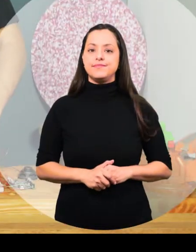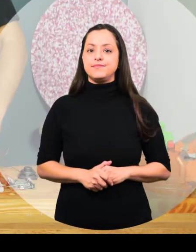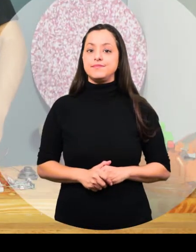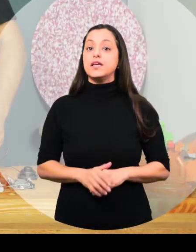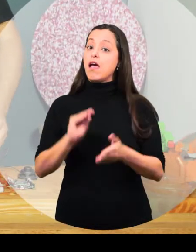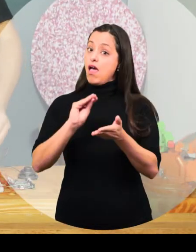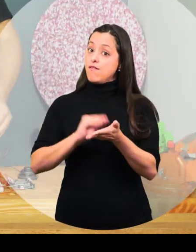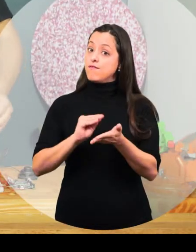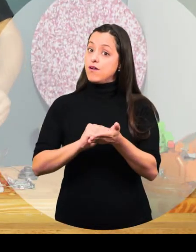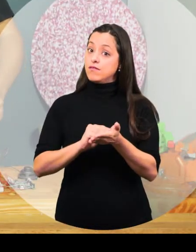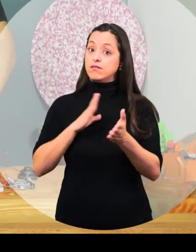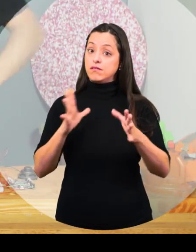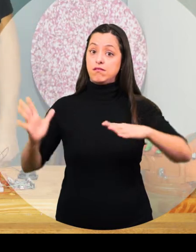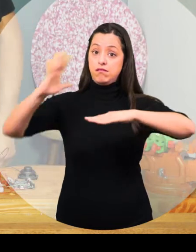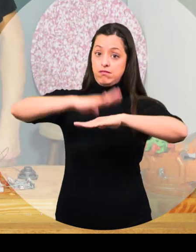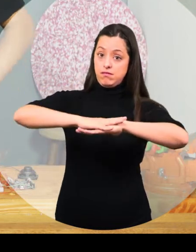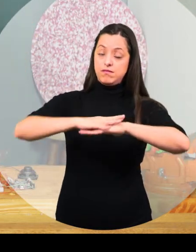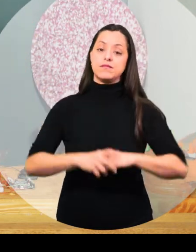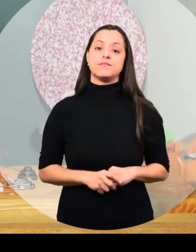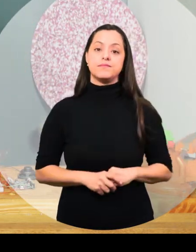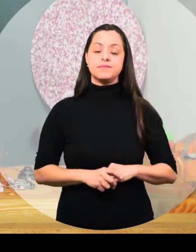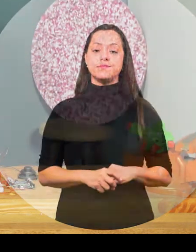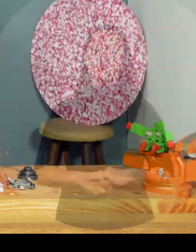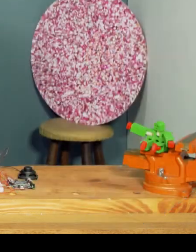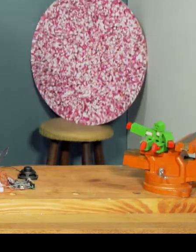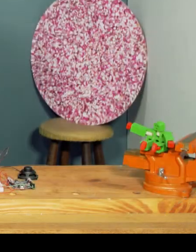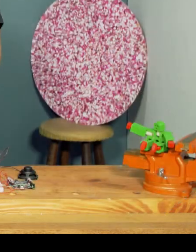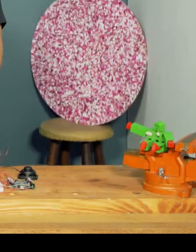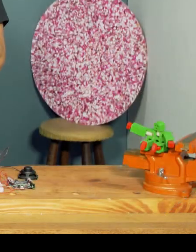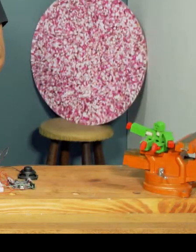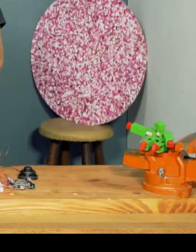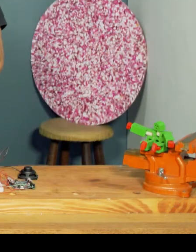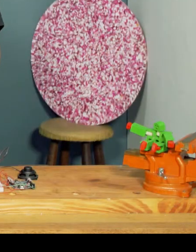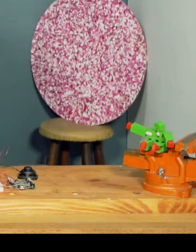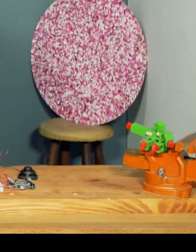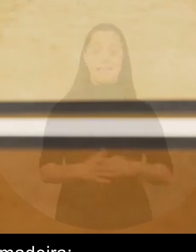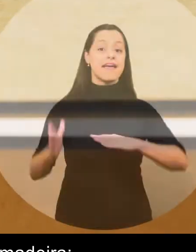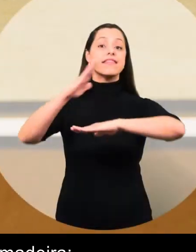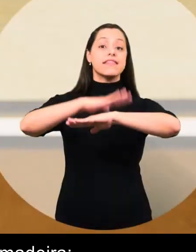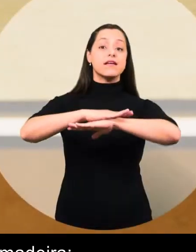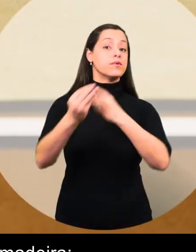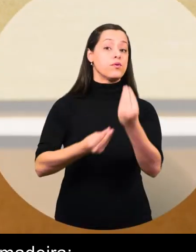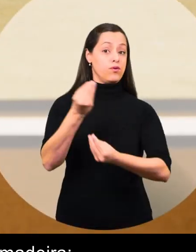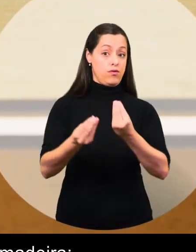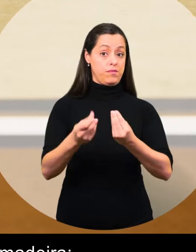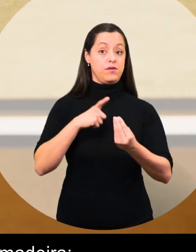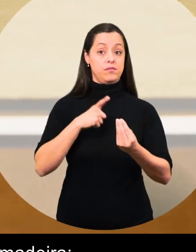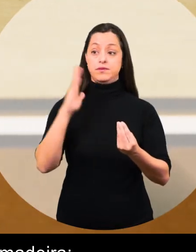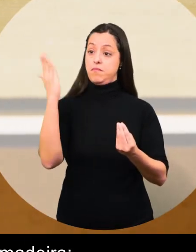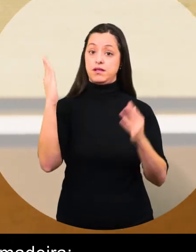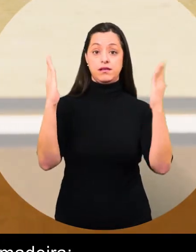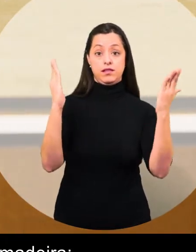falta colar a tampa da caixa. Lara e Gui sobrepõem duas placas de madeira para fazer a tampa. A tampa da caixa é